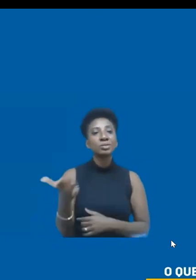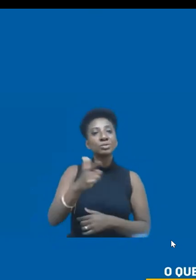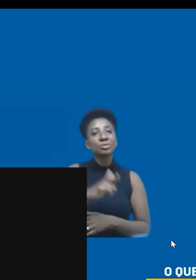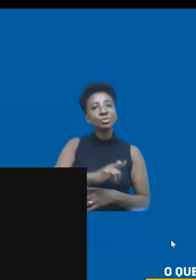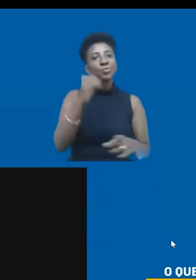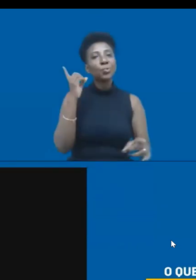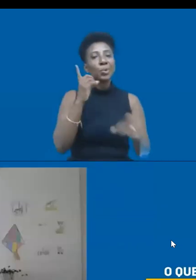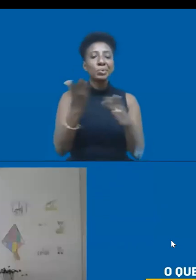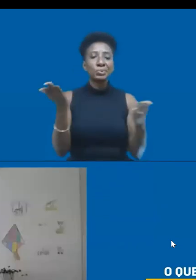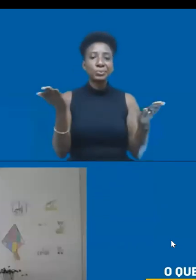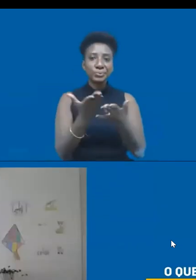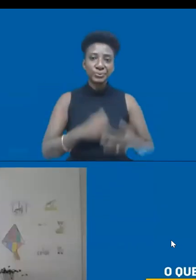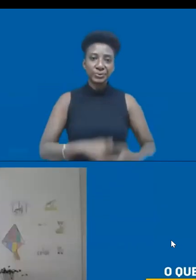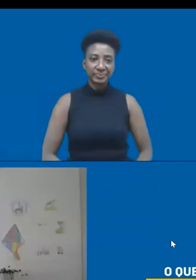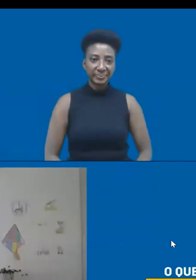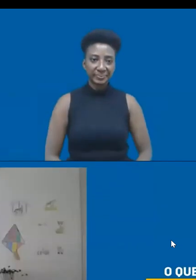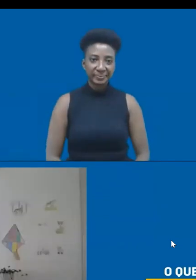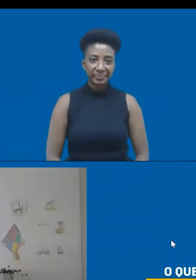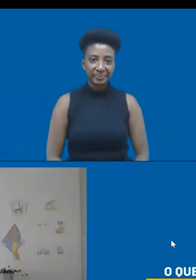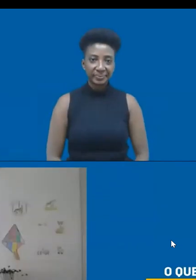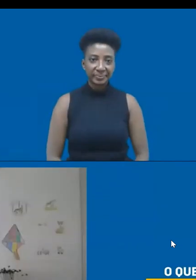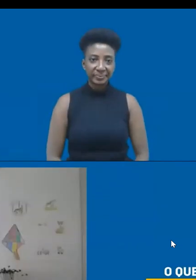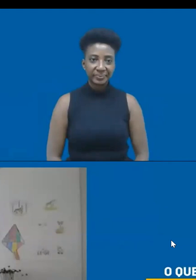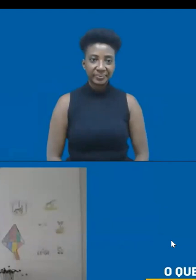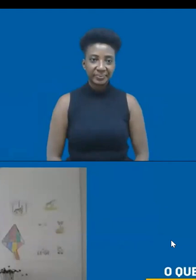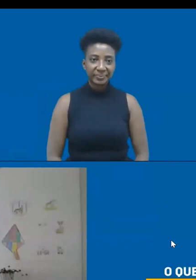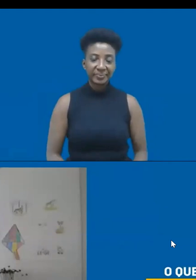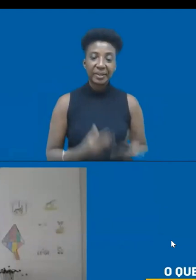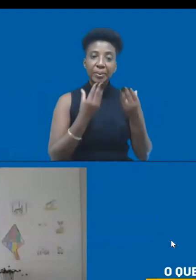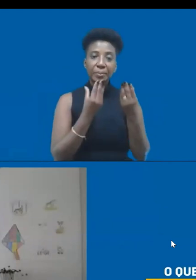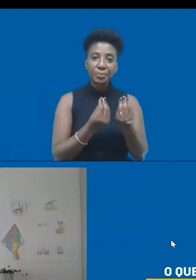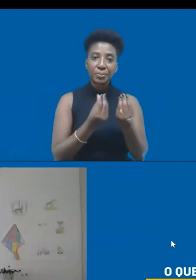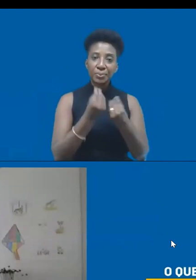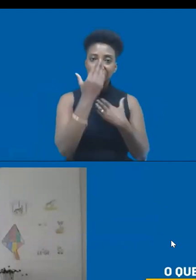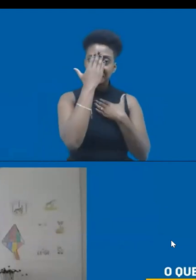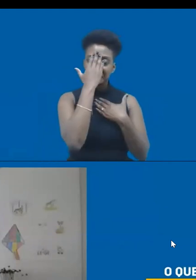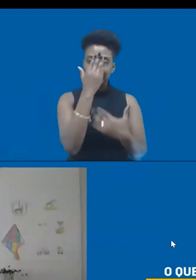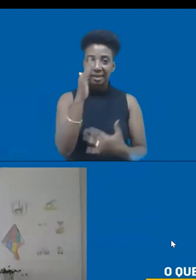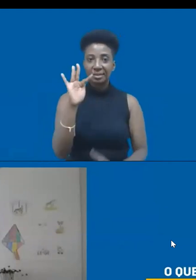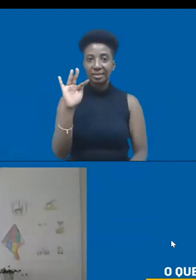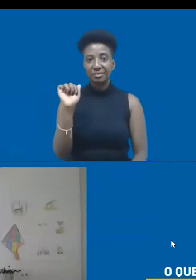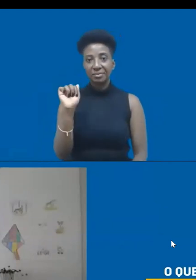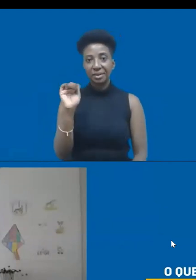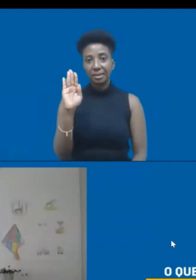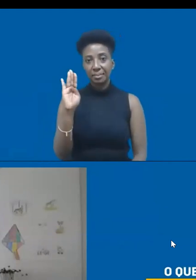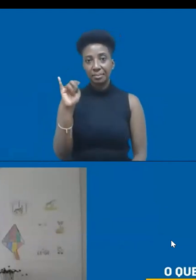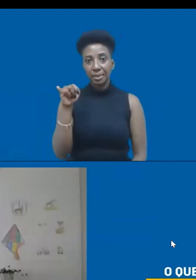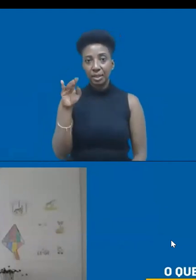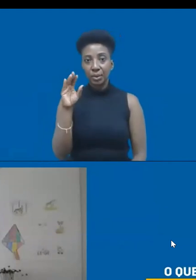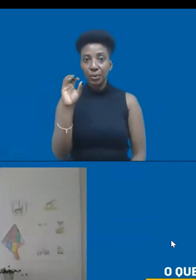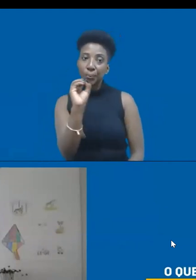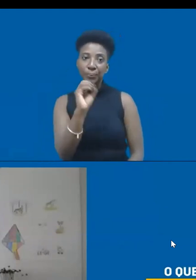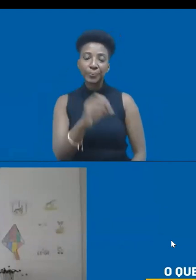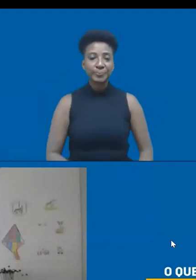do encontro de hoje. Novamente, dá um leve sorriso, ele está usando o headset também, por isso os ruídos enquanto ele falava, e agora volta até a Ana